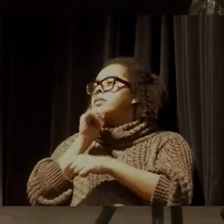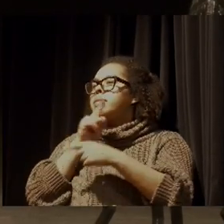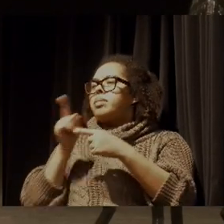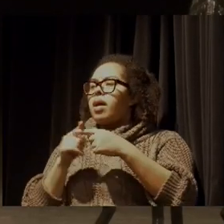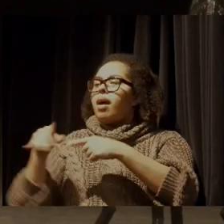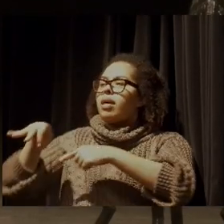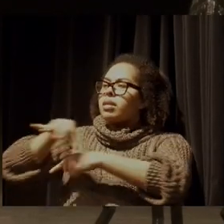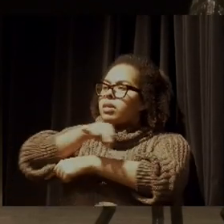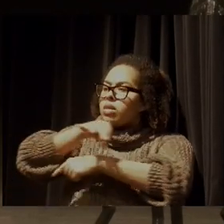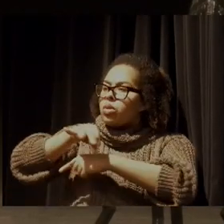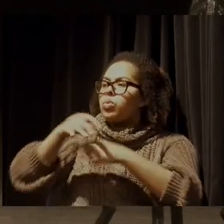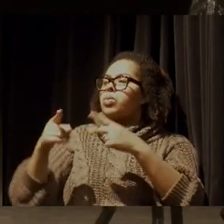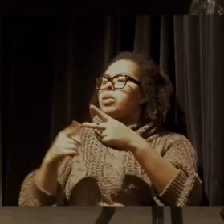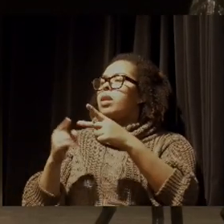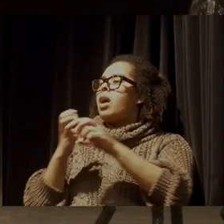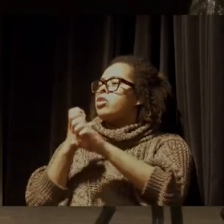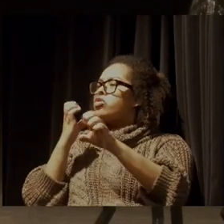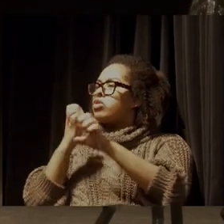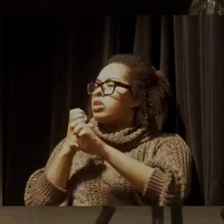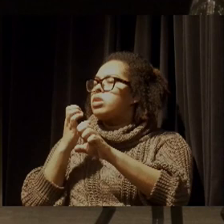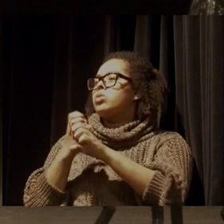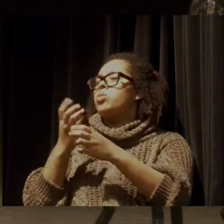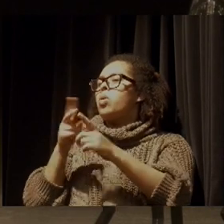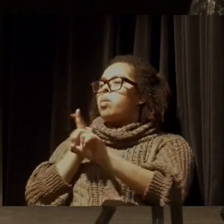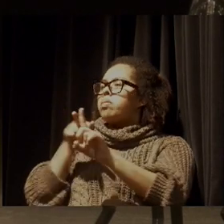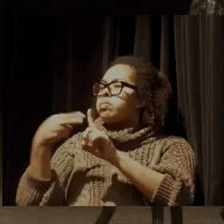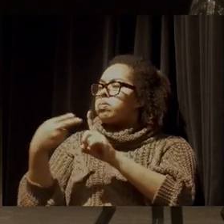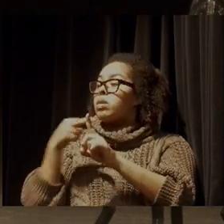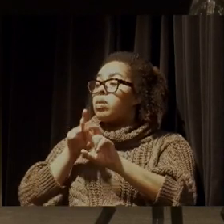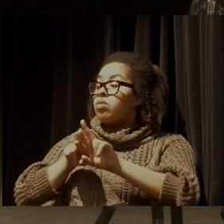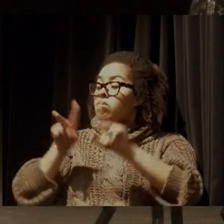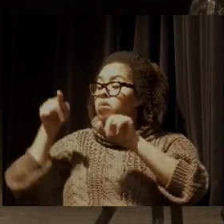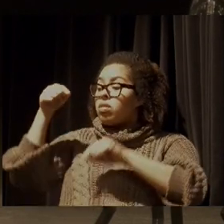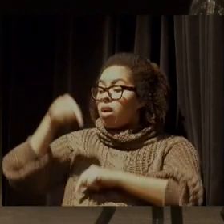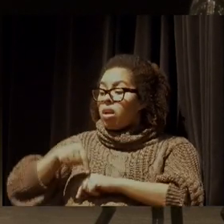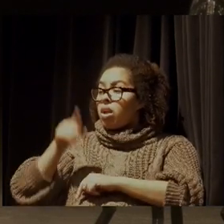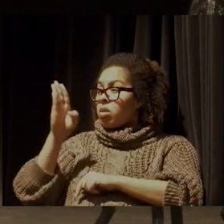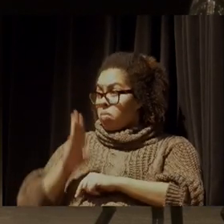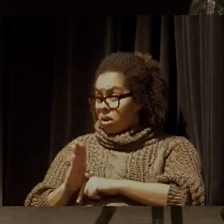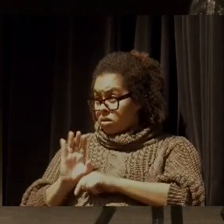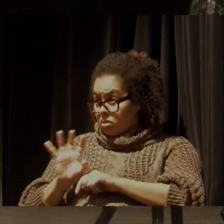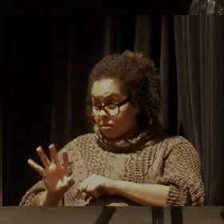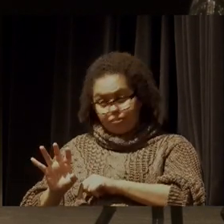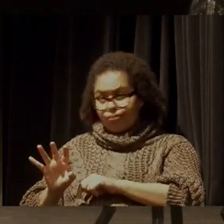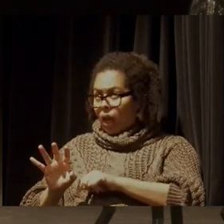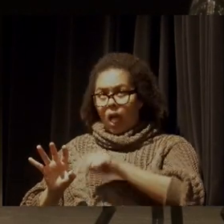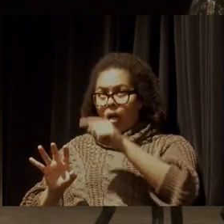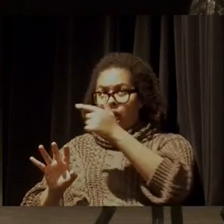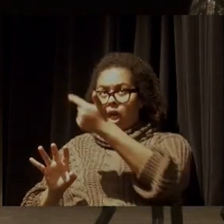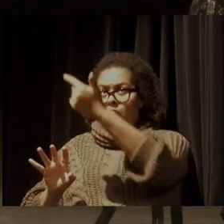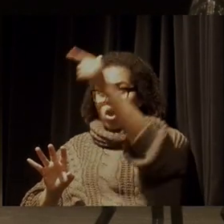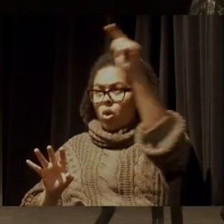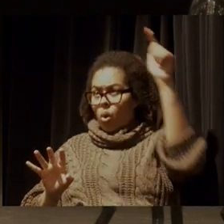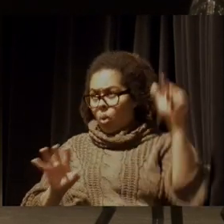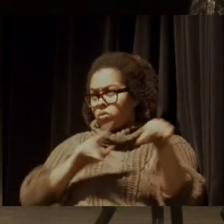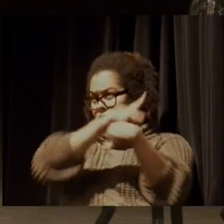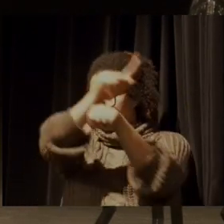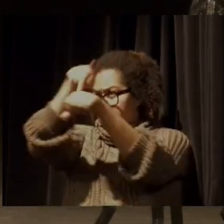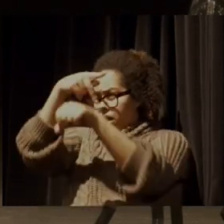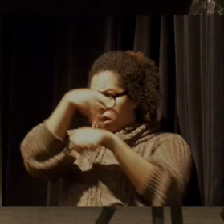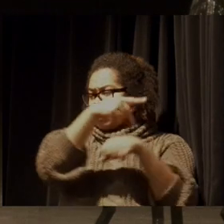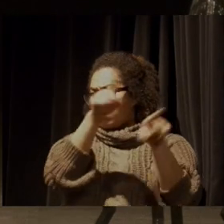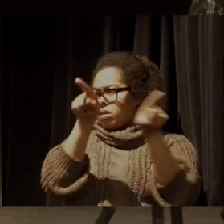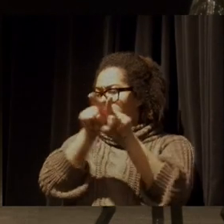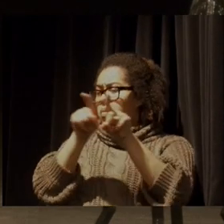com uma visão diferente, e eu acho que isso não é só no Brasil, mas eu acho que se fosse para escolher uma